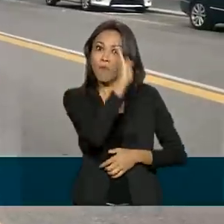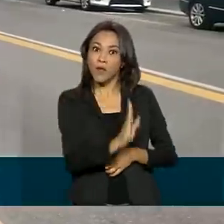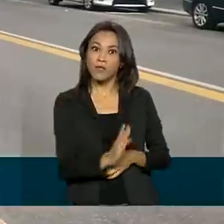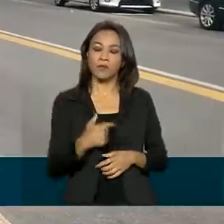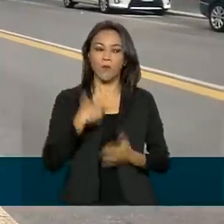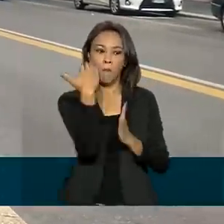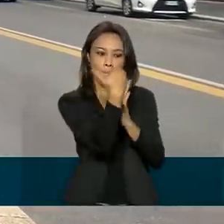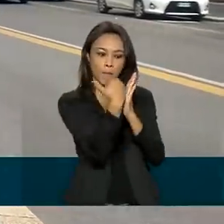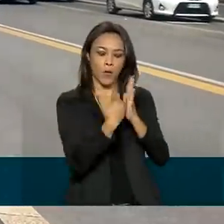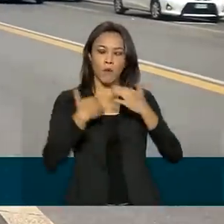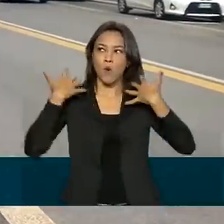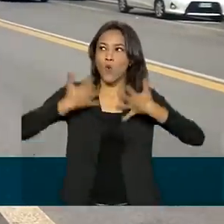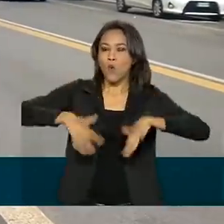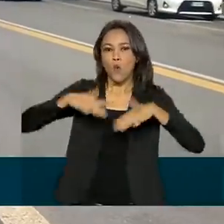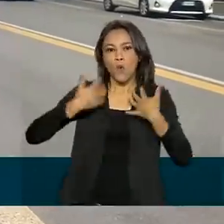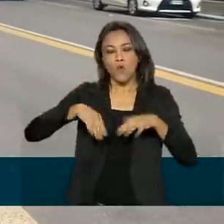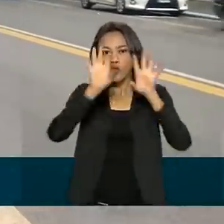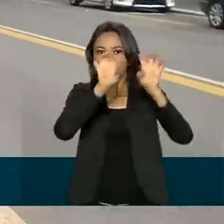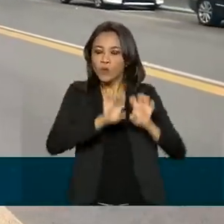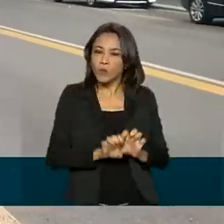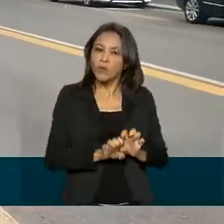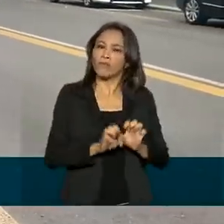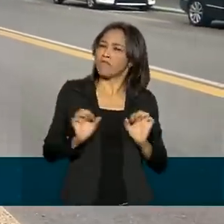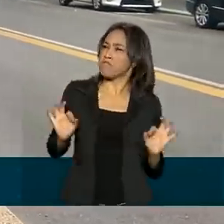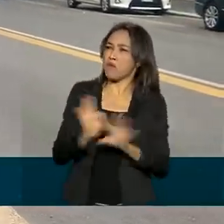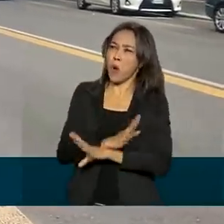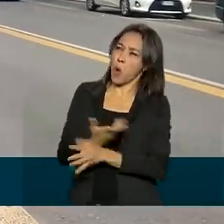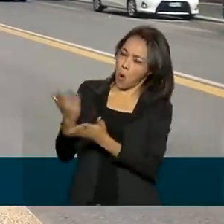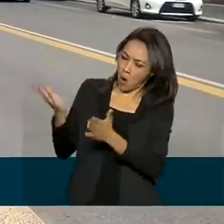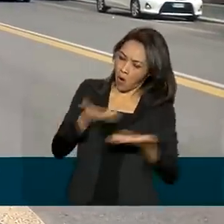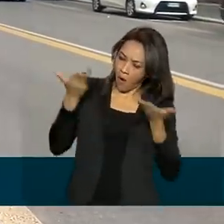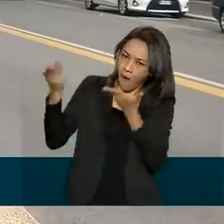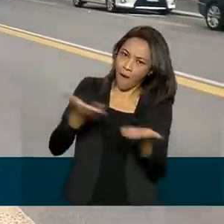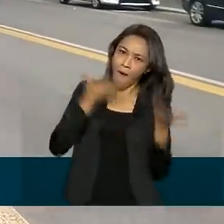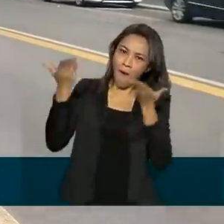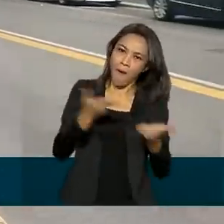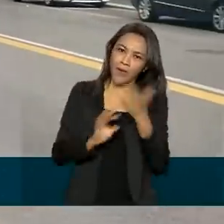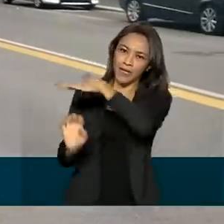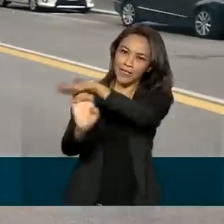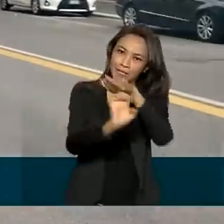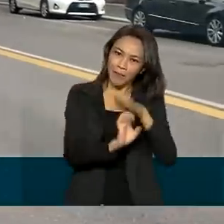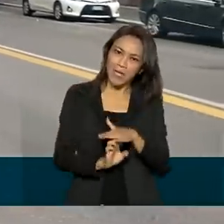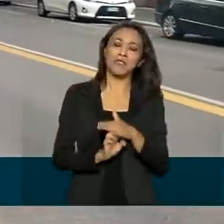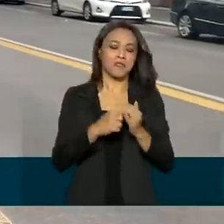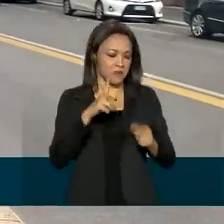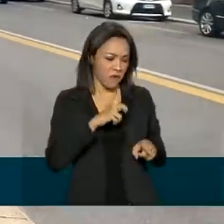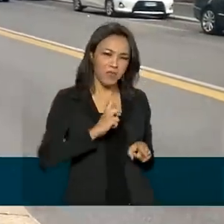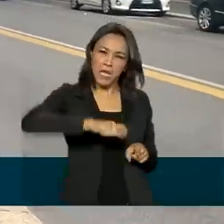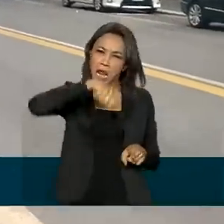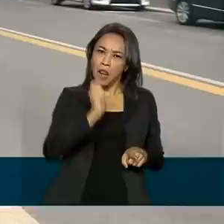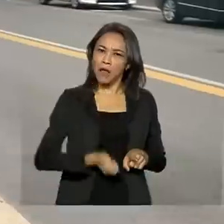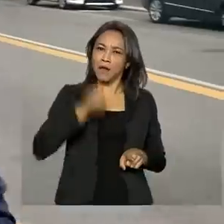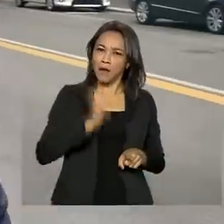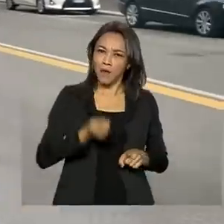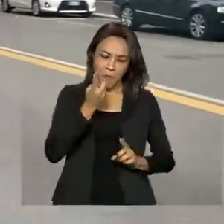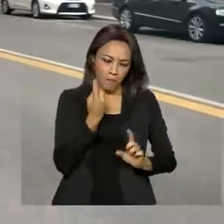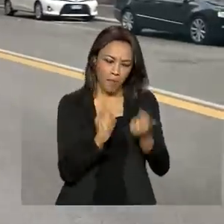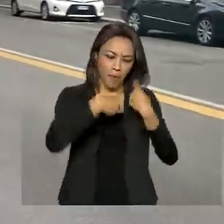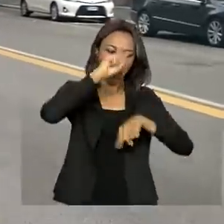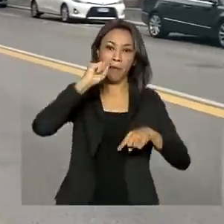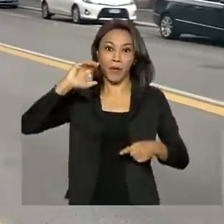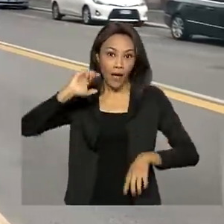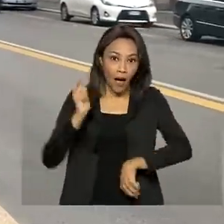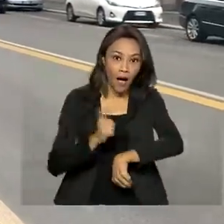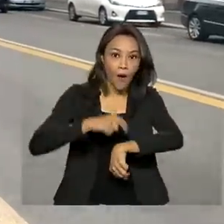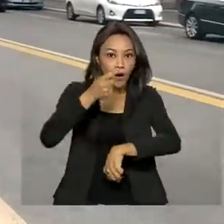programa de infraestrutura da sua história. Está pronto para receber os investidores e eles virão. Teremos leilões bem-sucedidos, porque a hora de